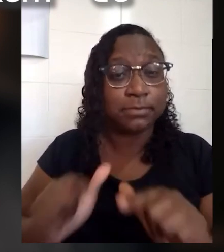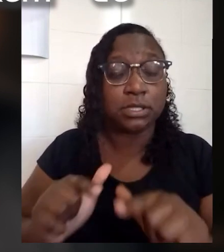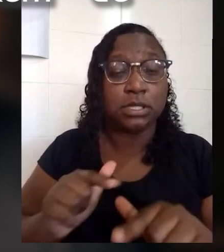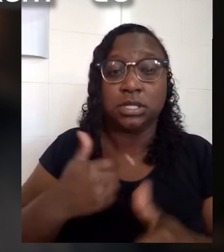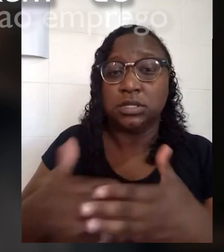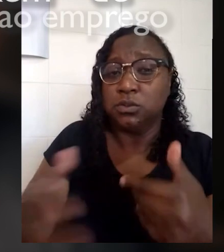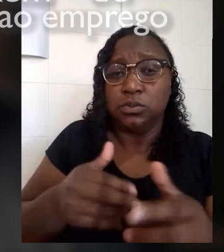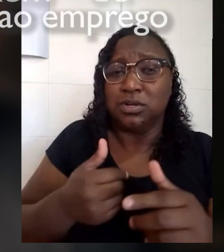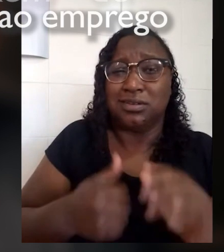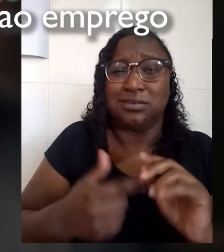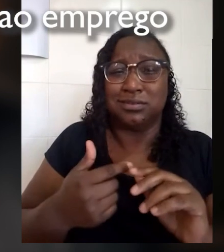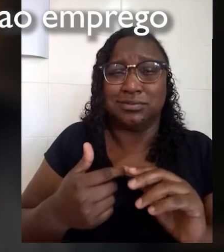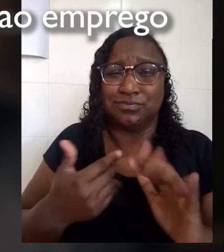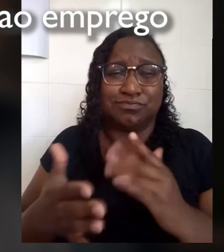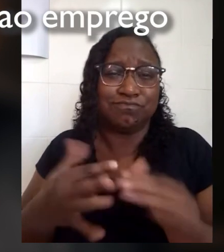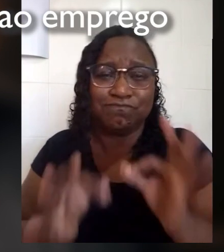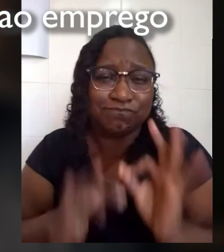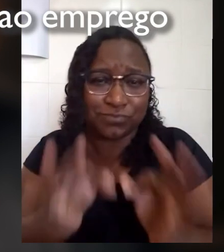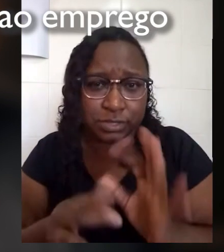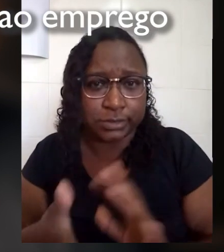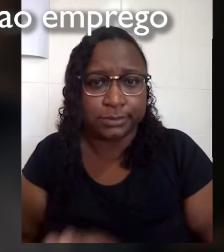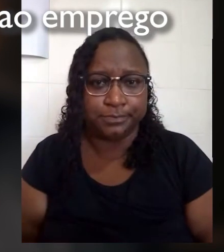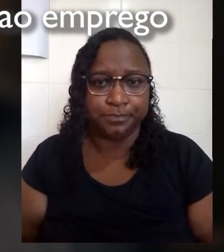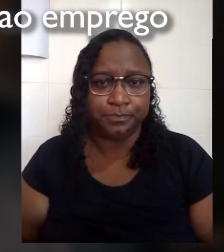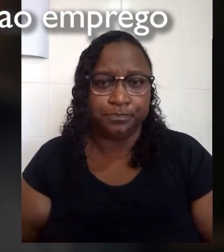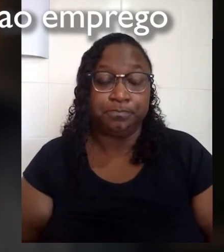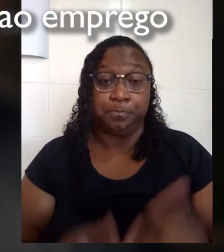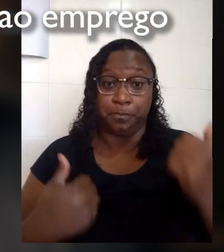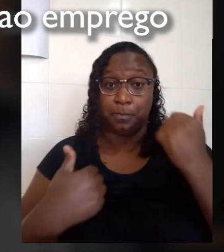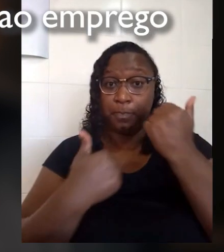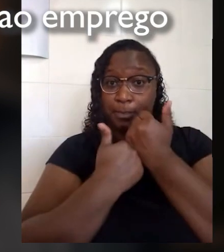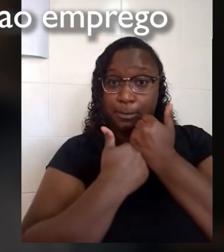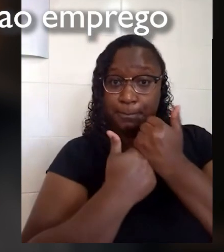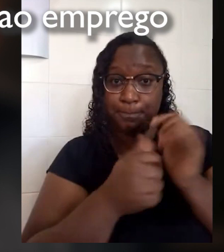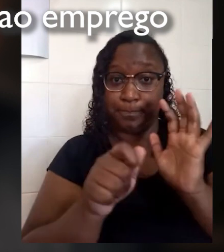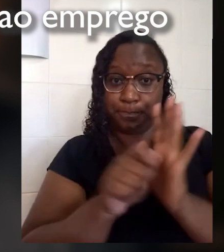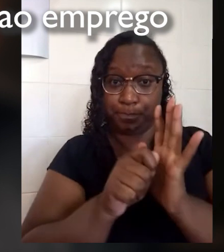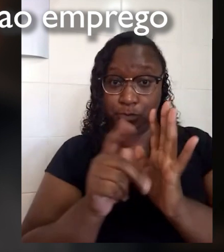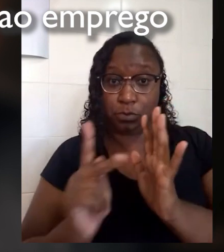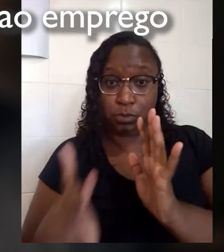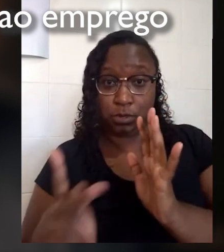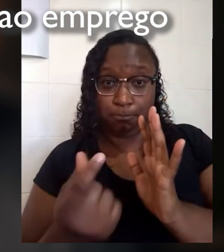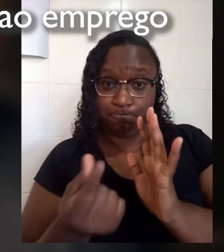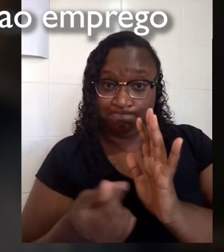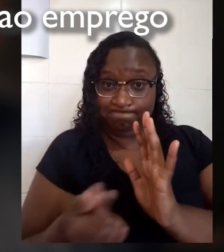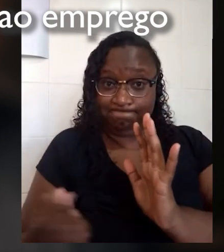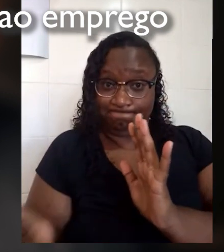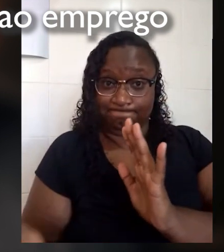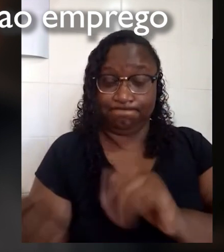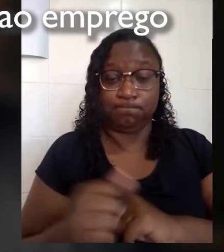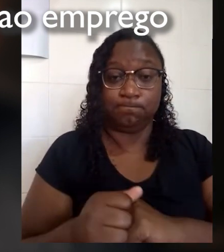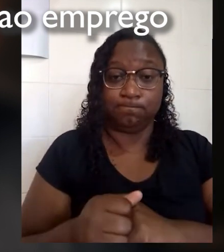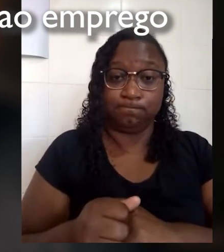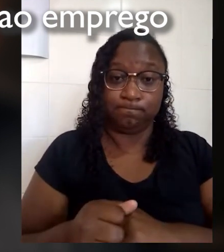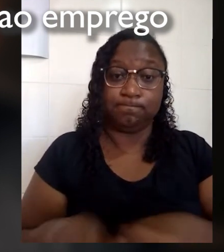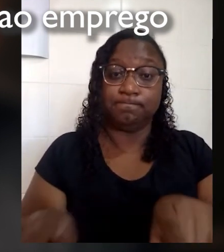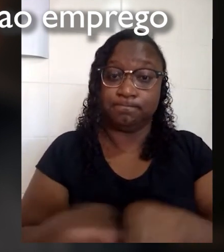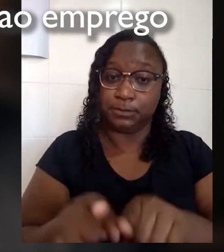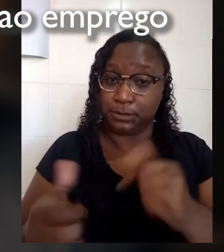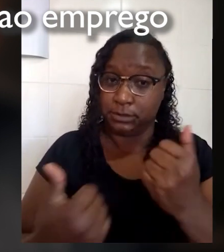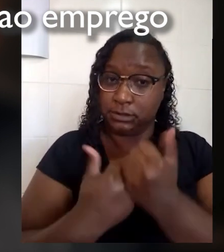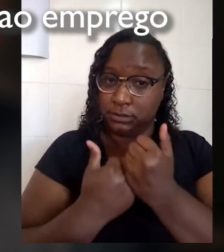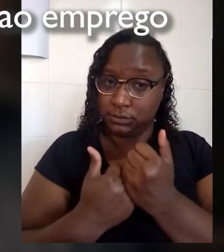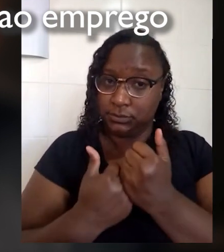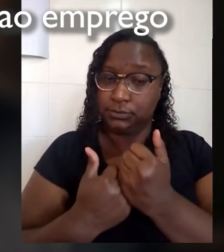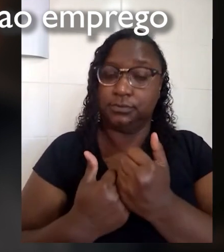justificativa. Garantir que os sistemas de pensão protejam os atuais e futuros pensionistas da pobreza. Garantir a